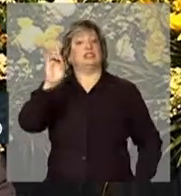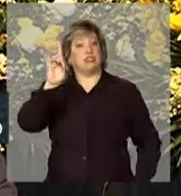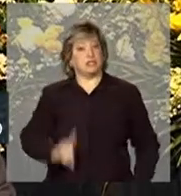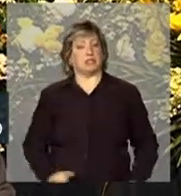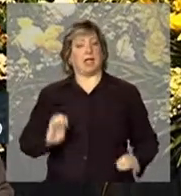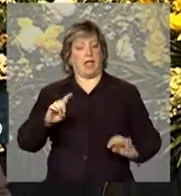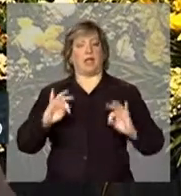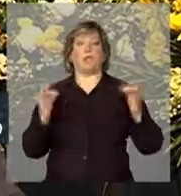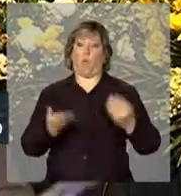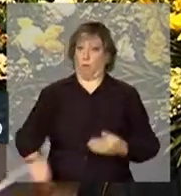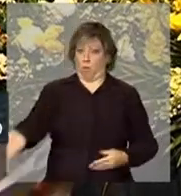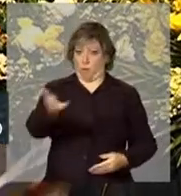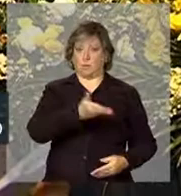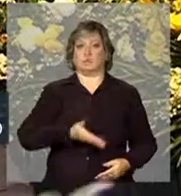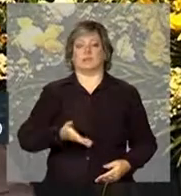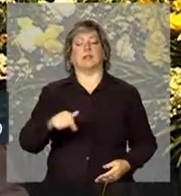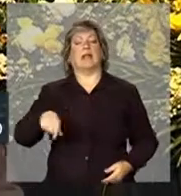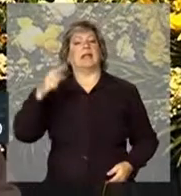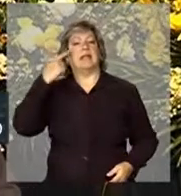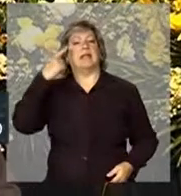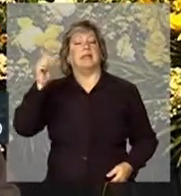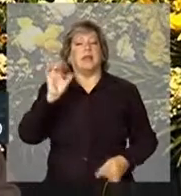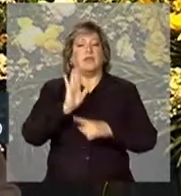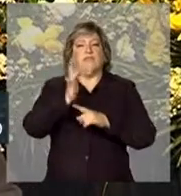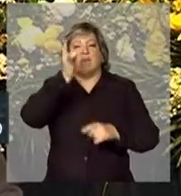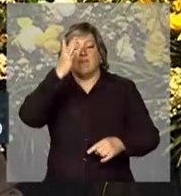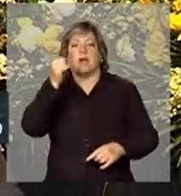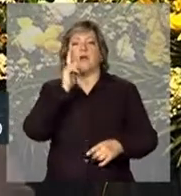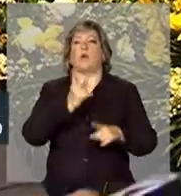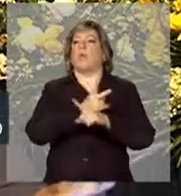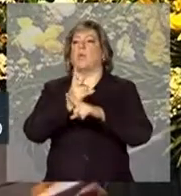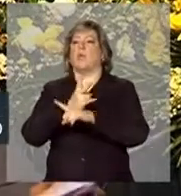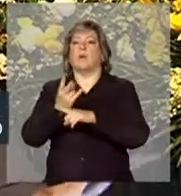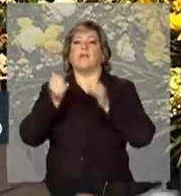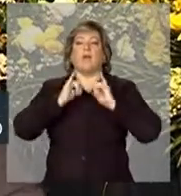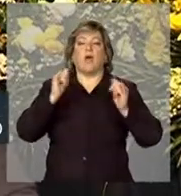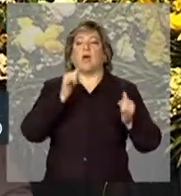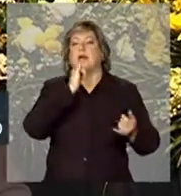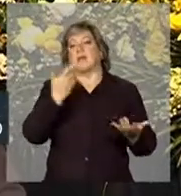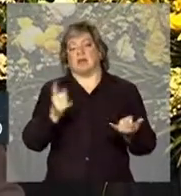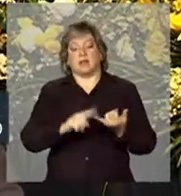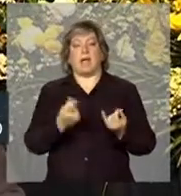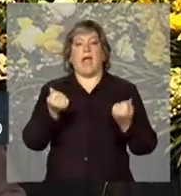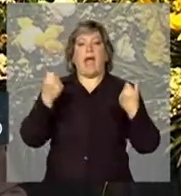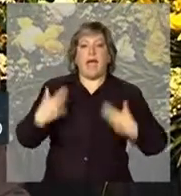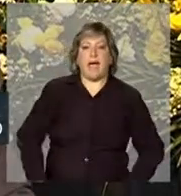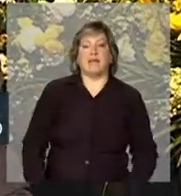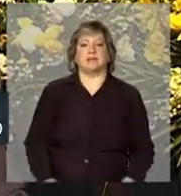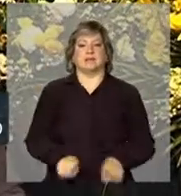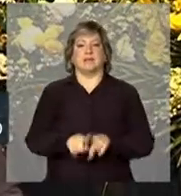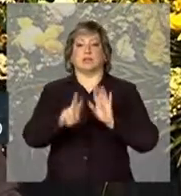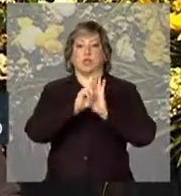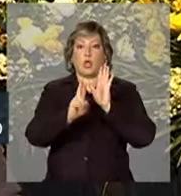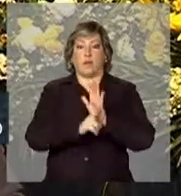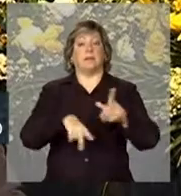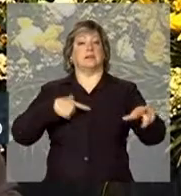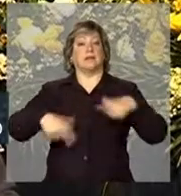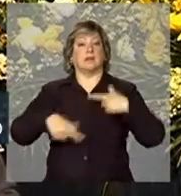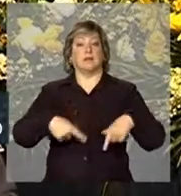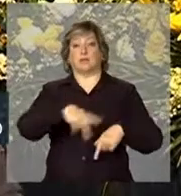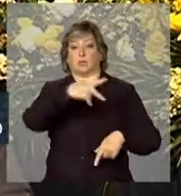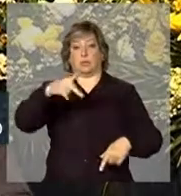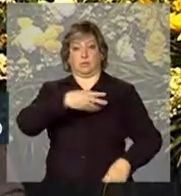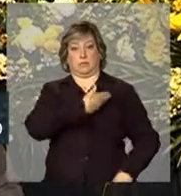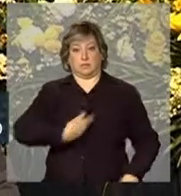direito que é de todos. A ideia é facilitar a busca por dados, como gastos, normas e também atividades do Poder